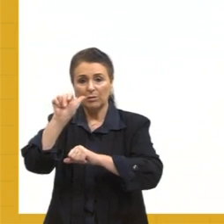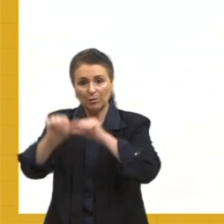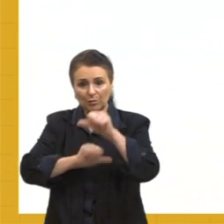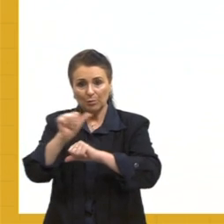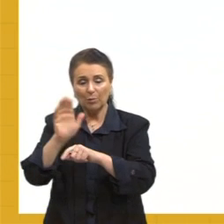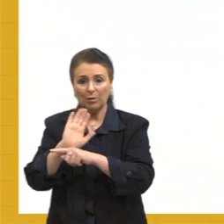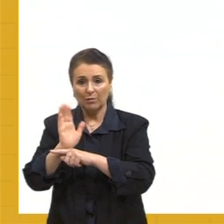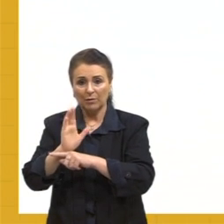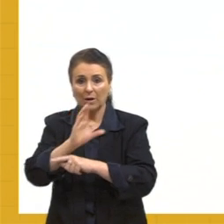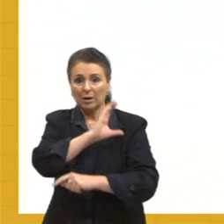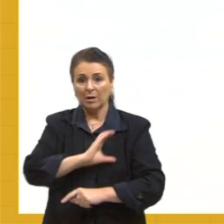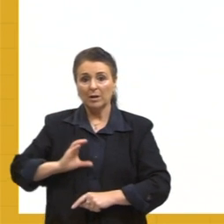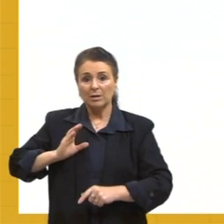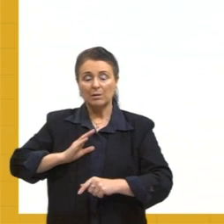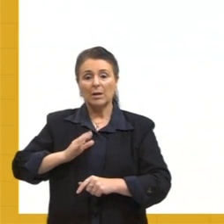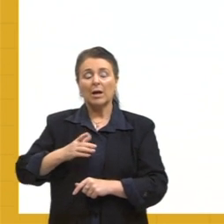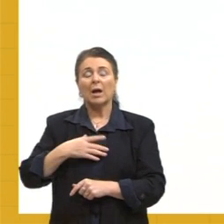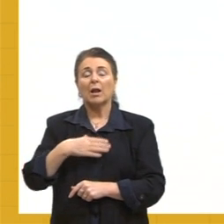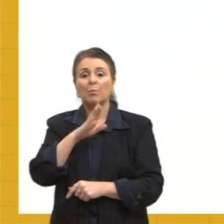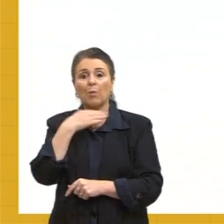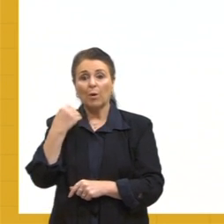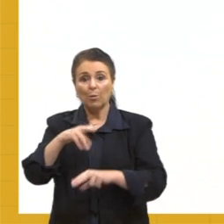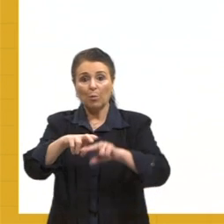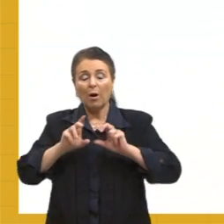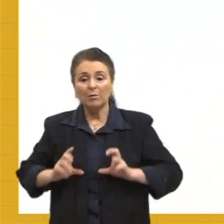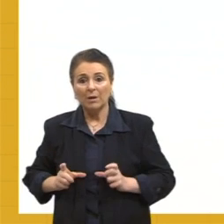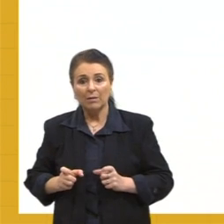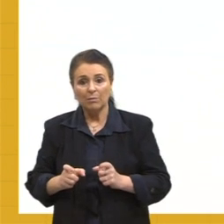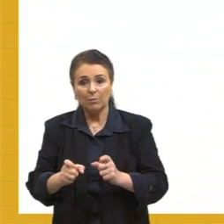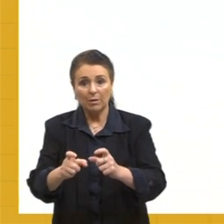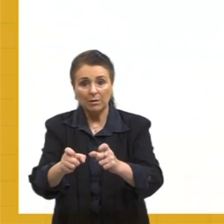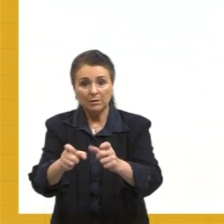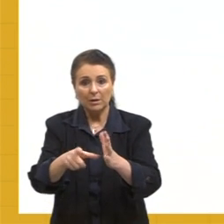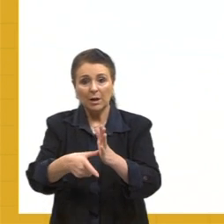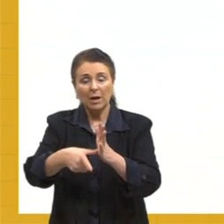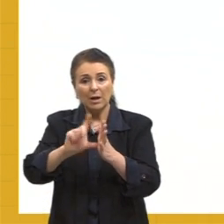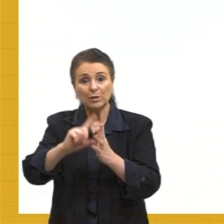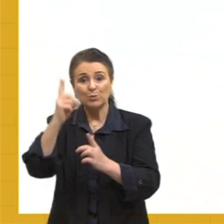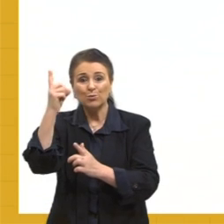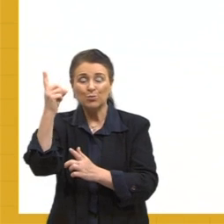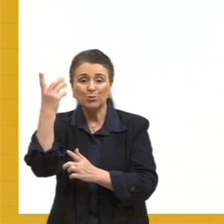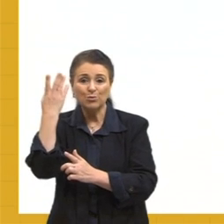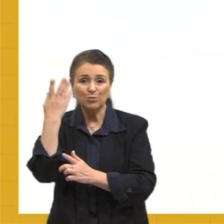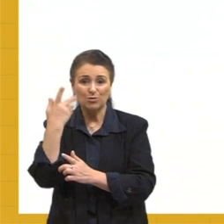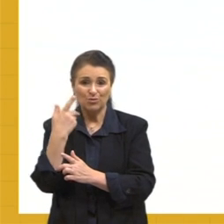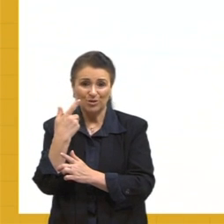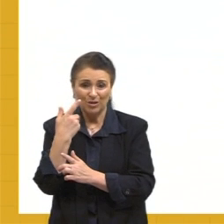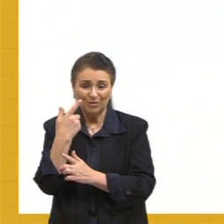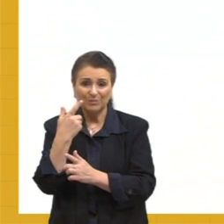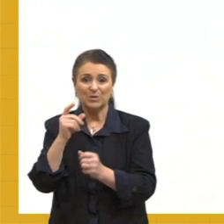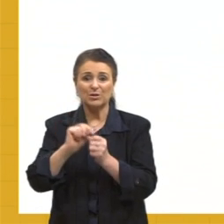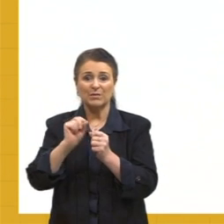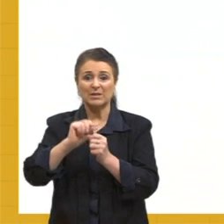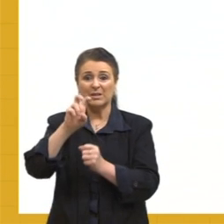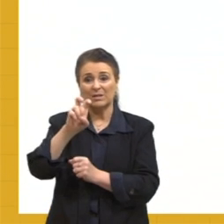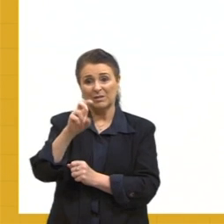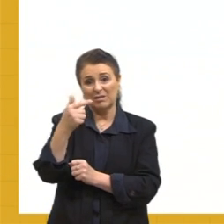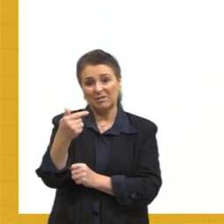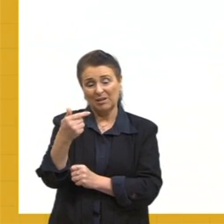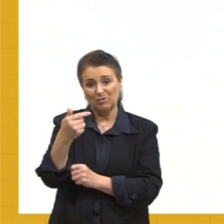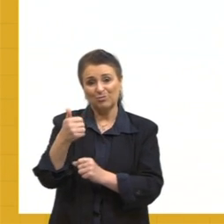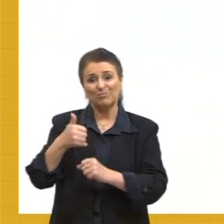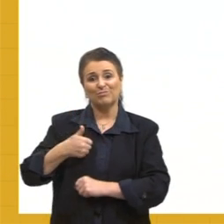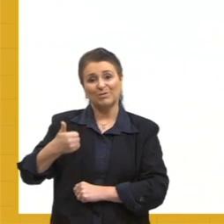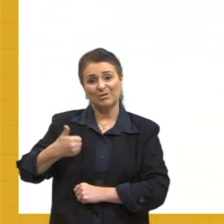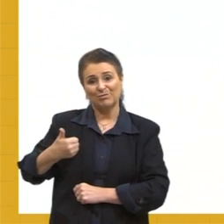Clarice morre de câncer em 9 de dezembro de 1977, um dia antes de completar 57 anos. Na